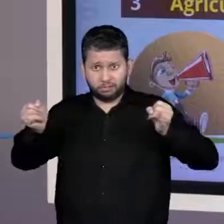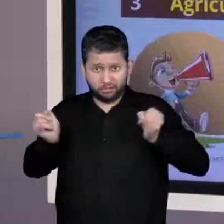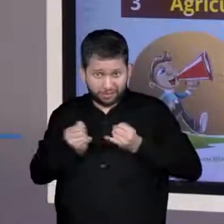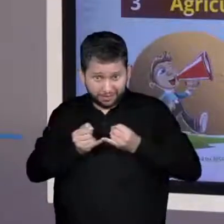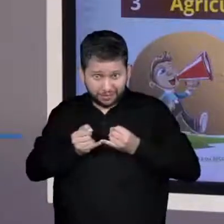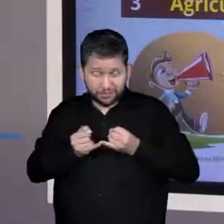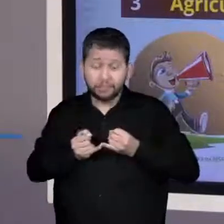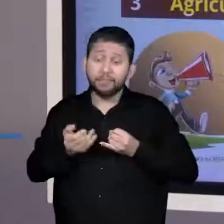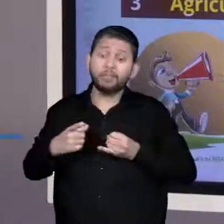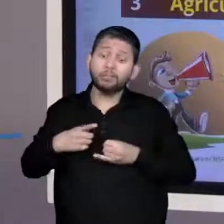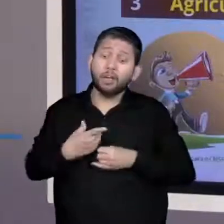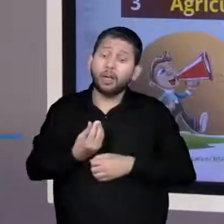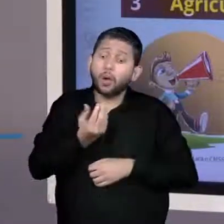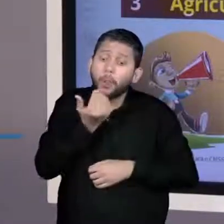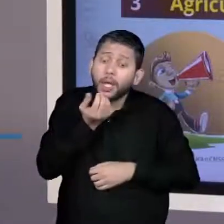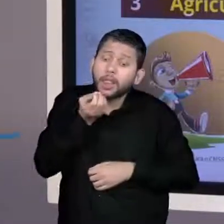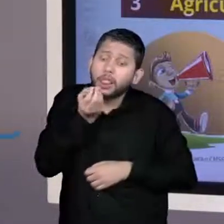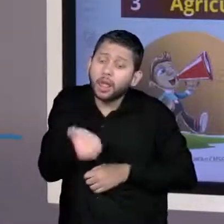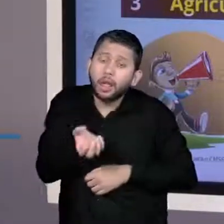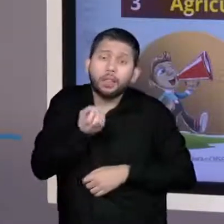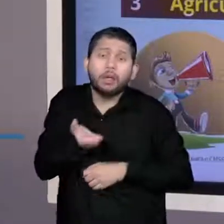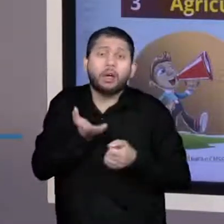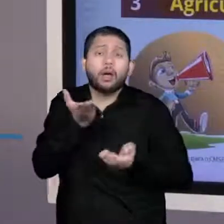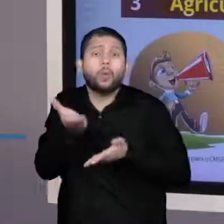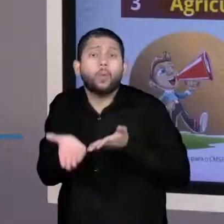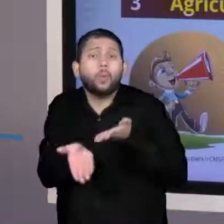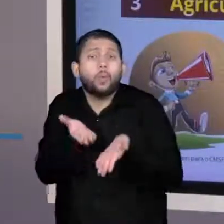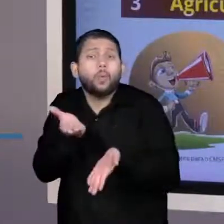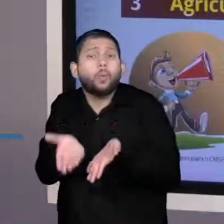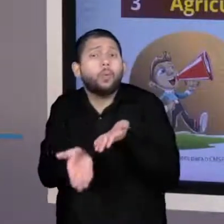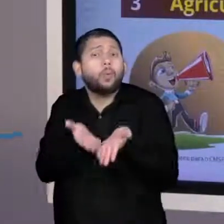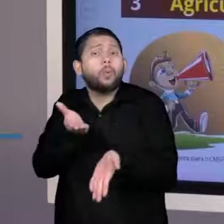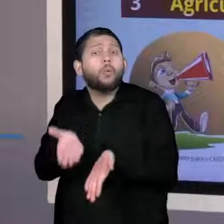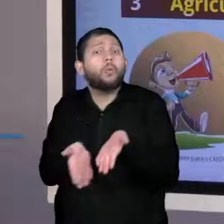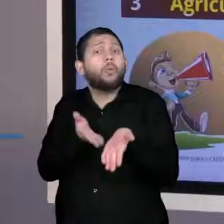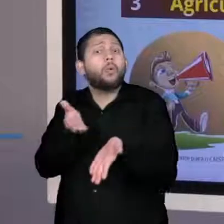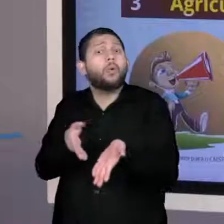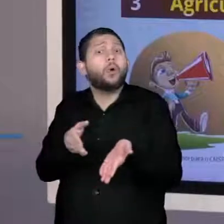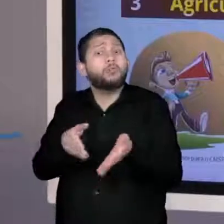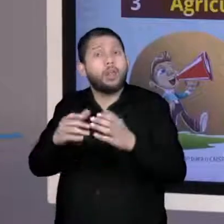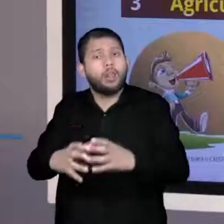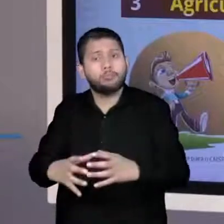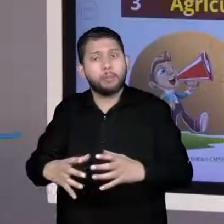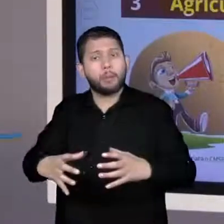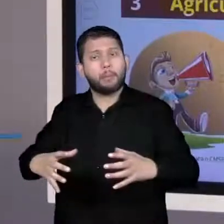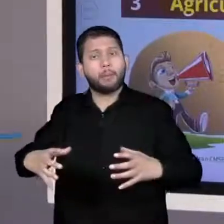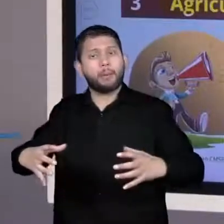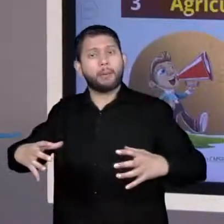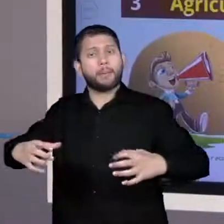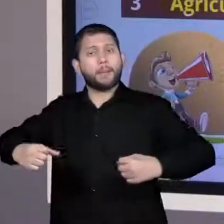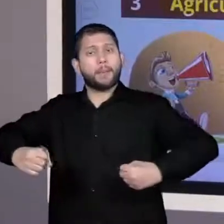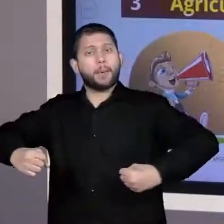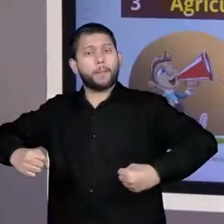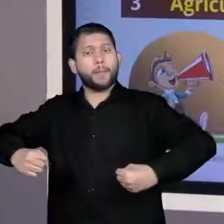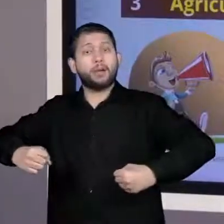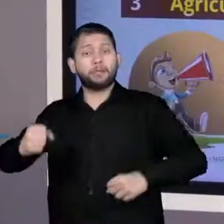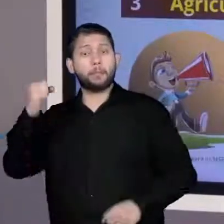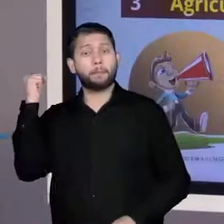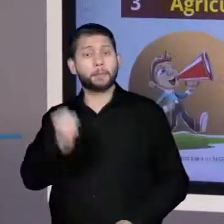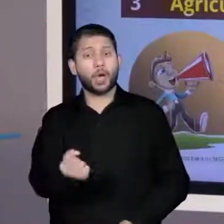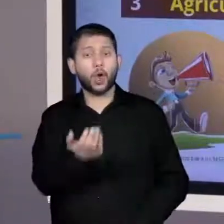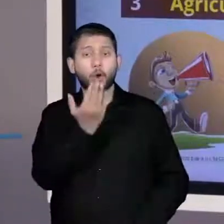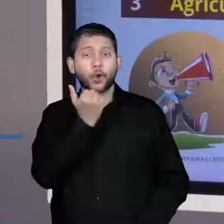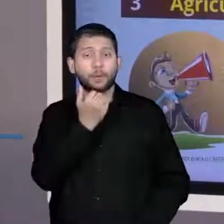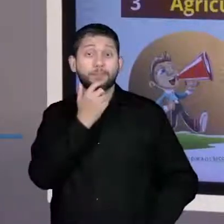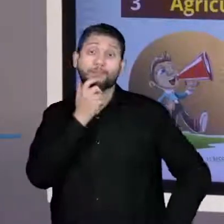olha só. Então, ele fixa moradia, por quê? Começou a plantar e colher e começou a domestificar os animais. Então,